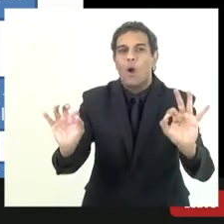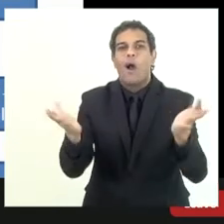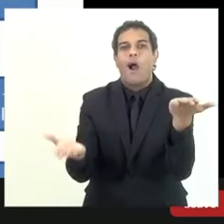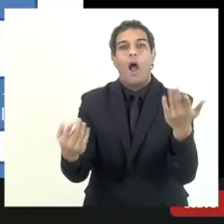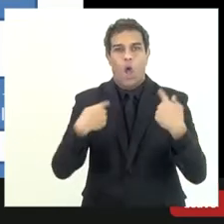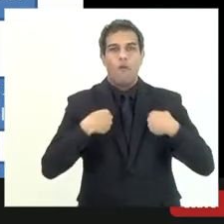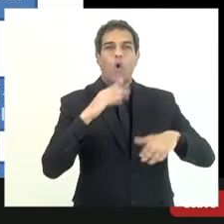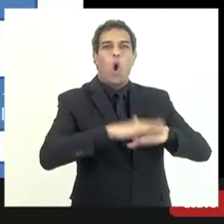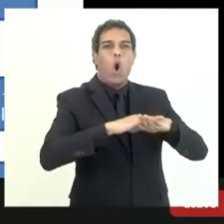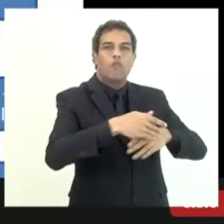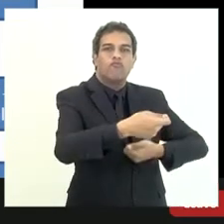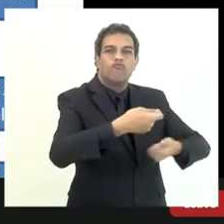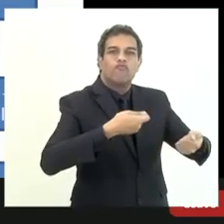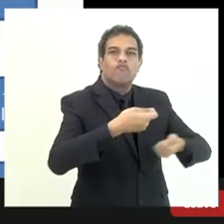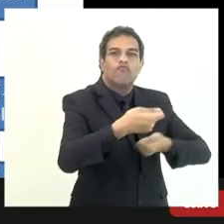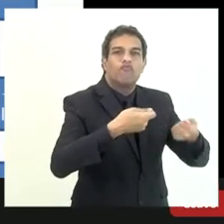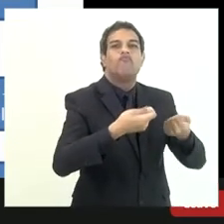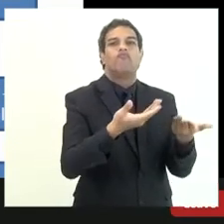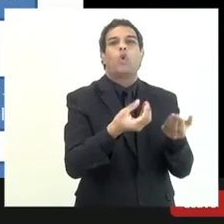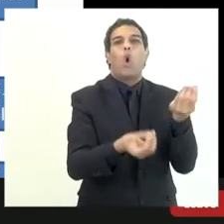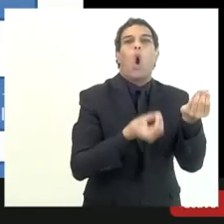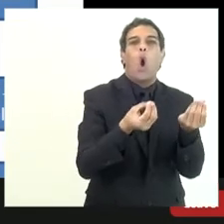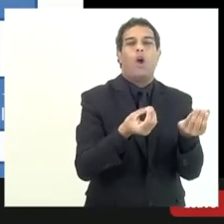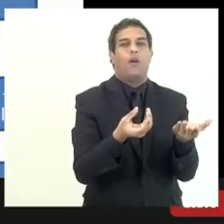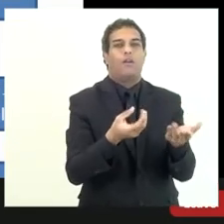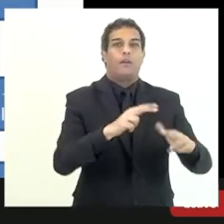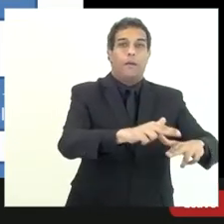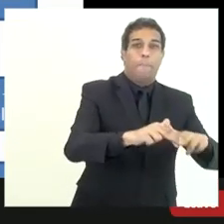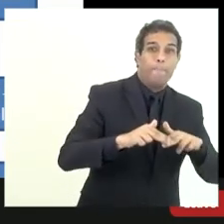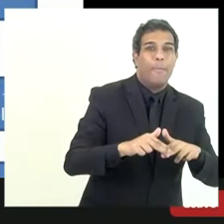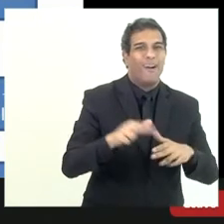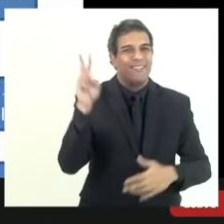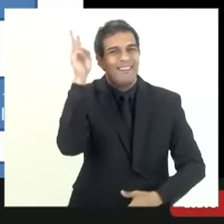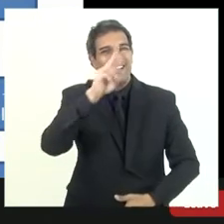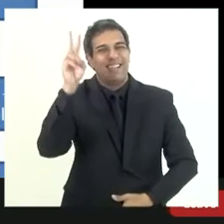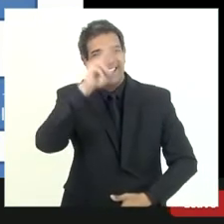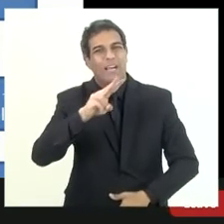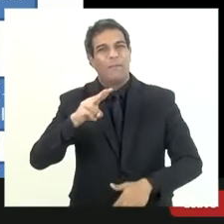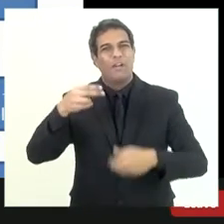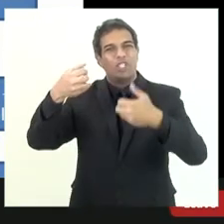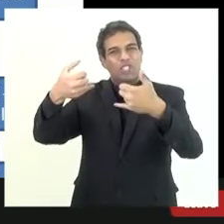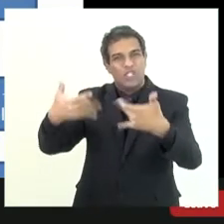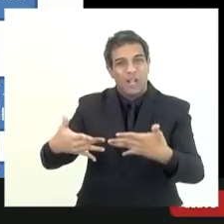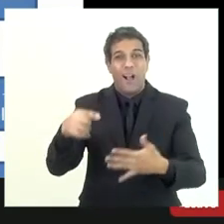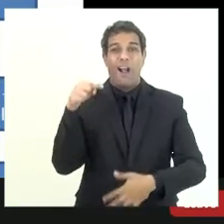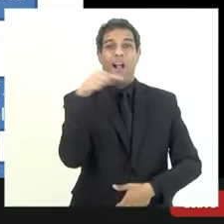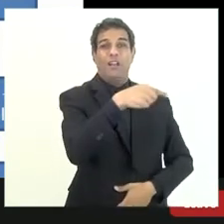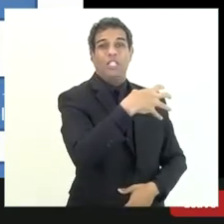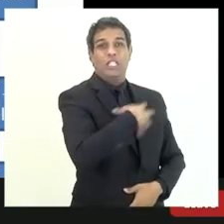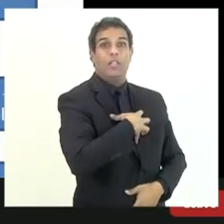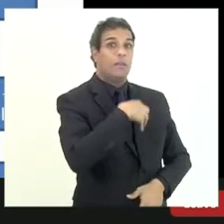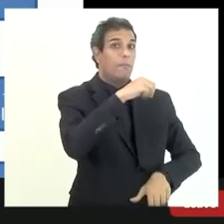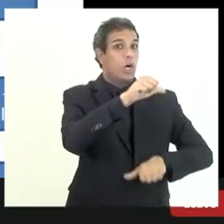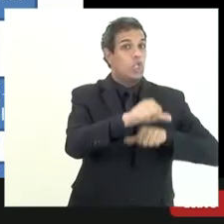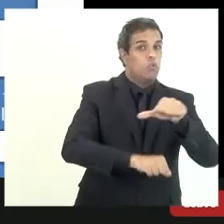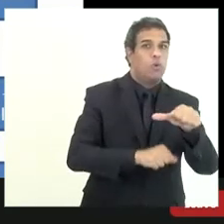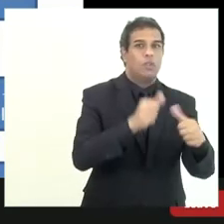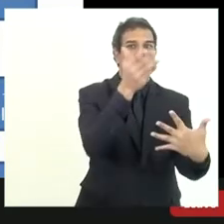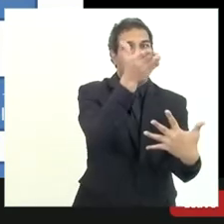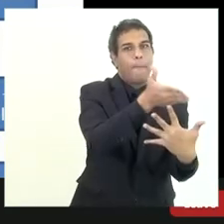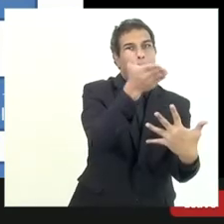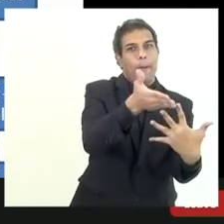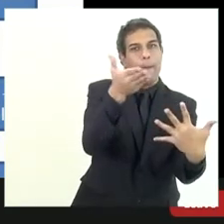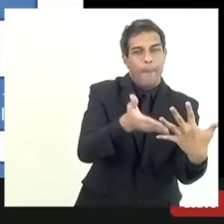controlando em contas de controle até por conta daquilo que eu falei antes porque essa situação ela pode mudar um crédito que antes era